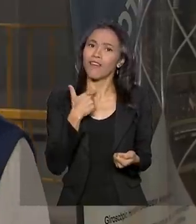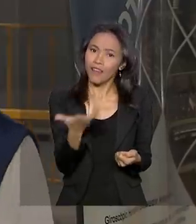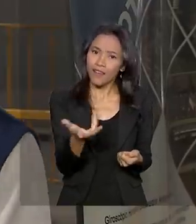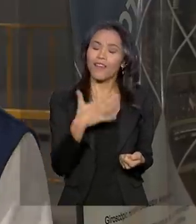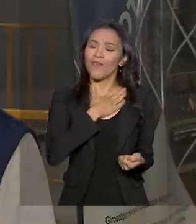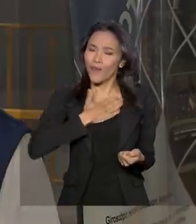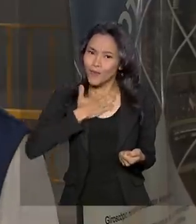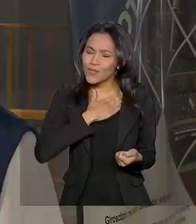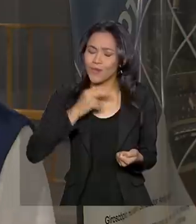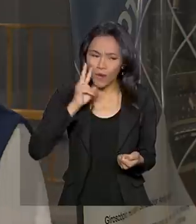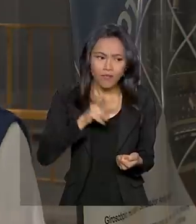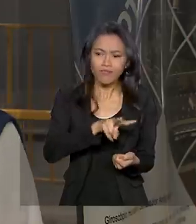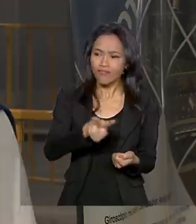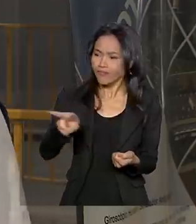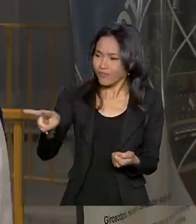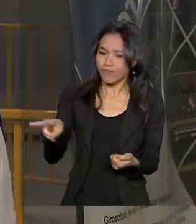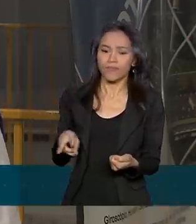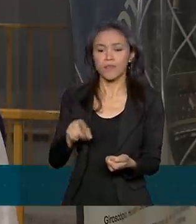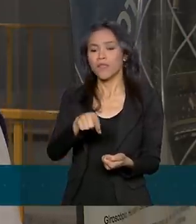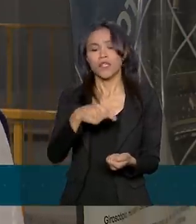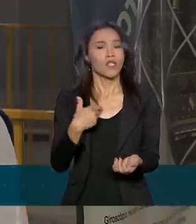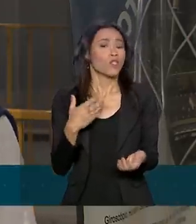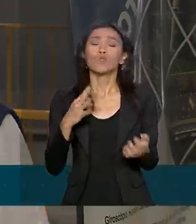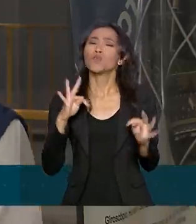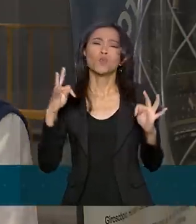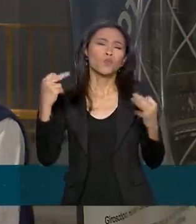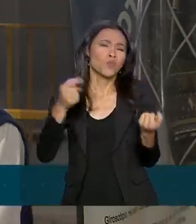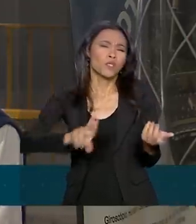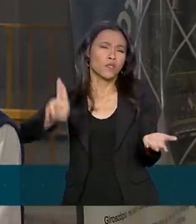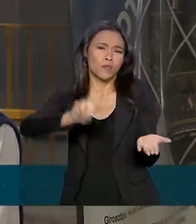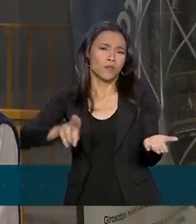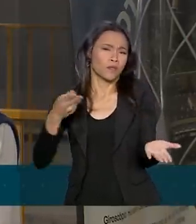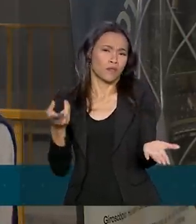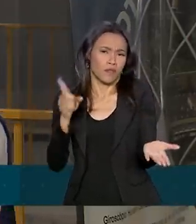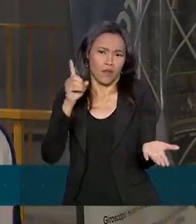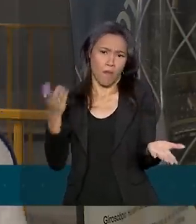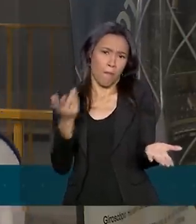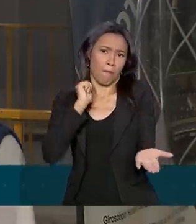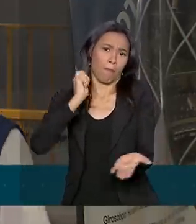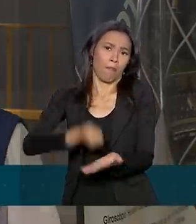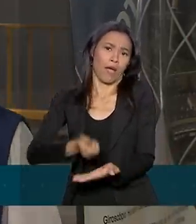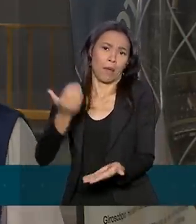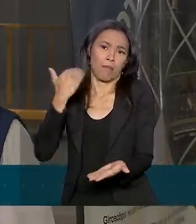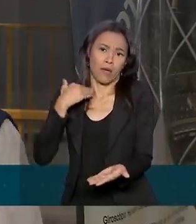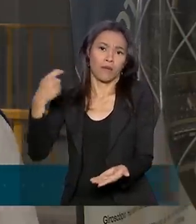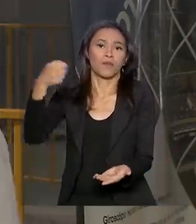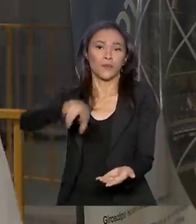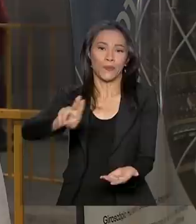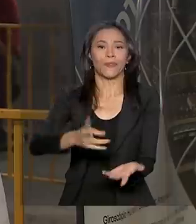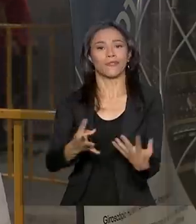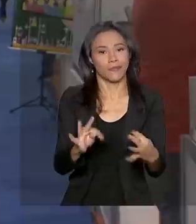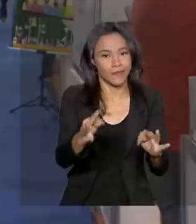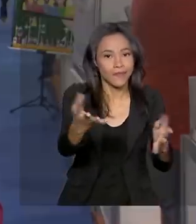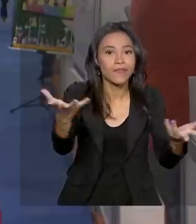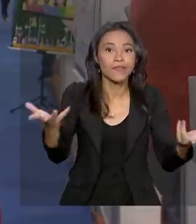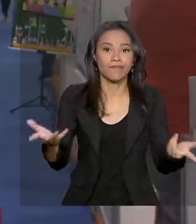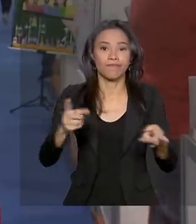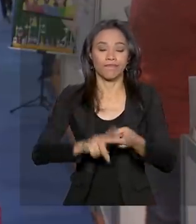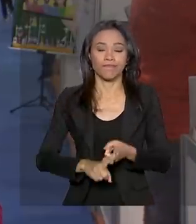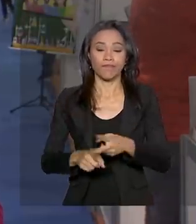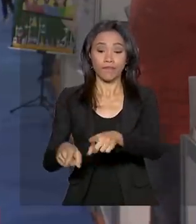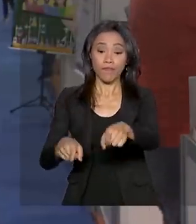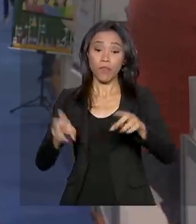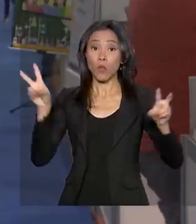gostou do que viu. Qualquer coisa que a gente tem que usar hoje em dia, até para pagar uma conta no banco, a gente está tendo que usar a tecnologia hoje em dia. O tema